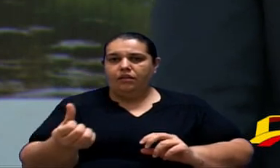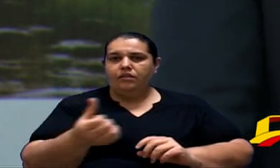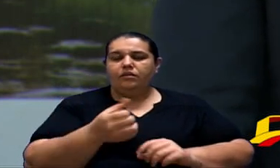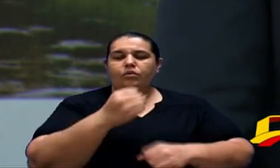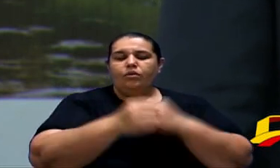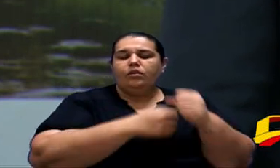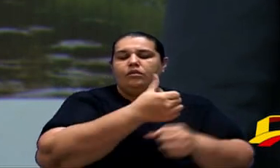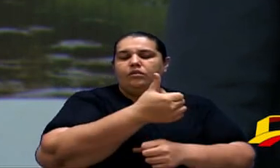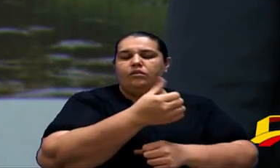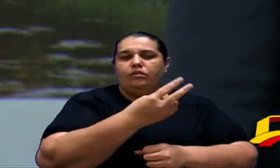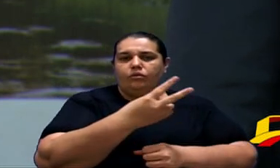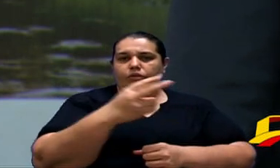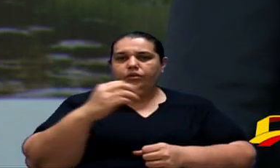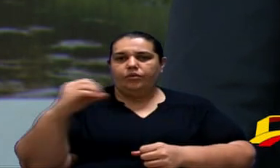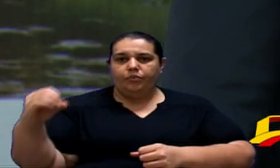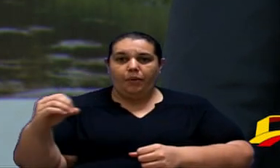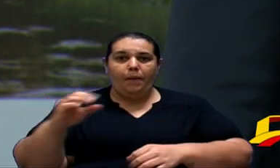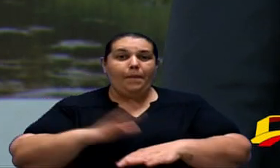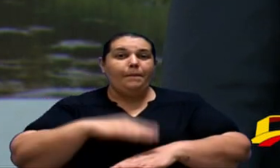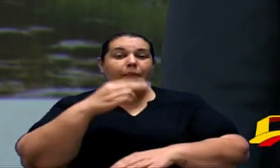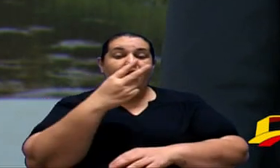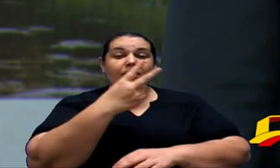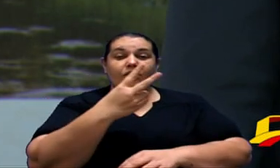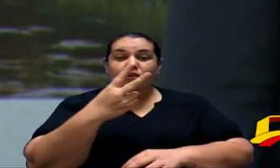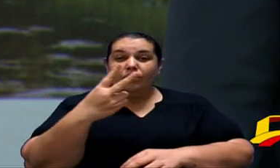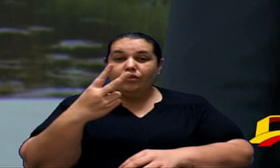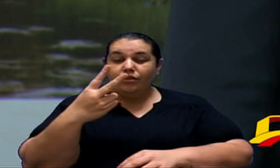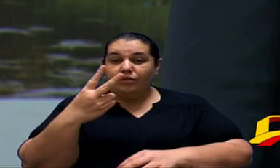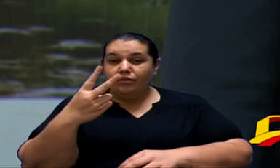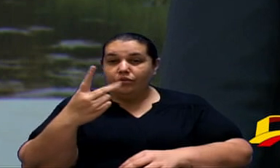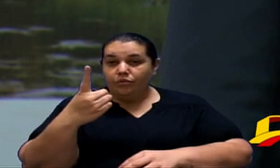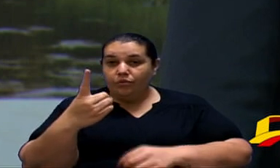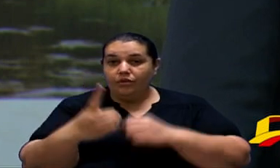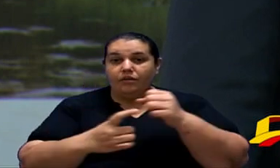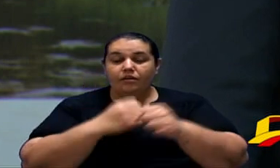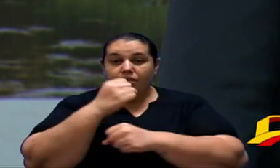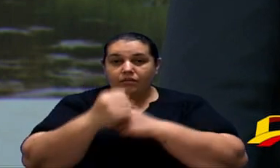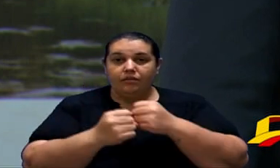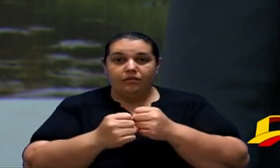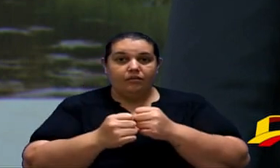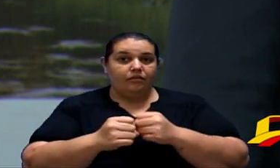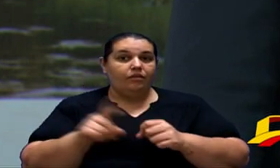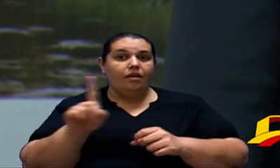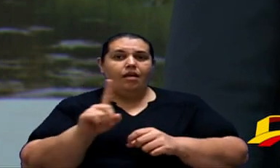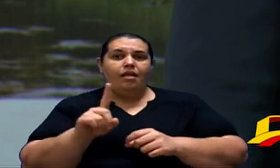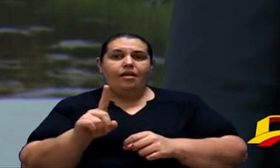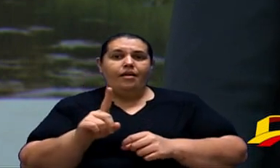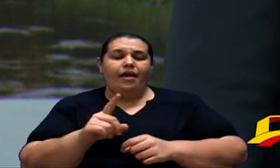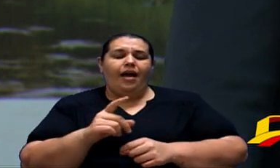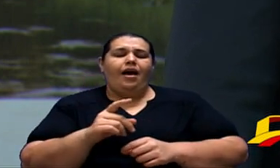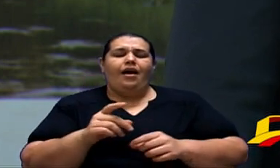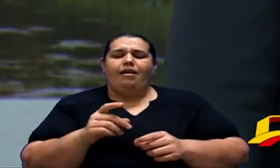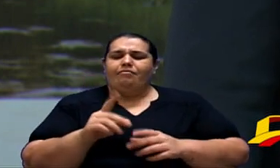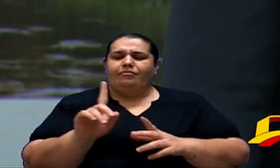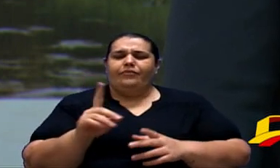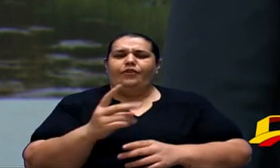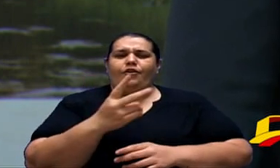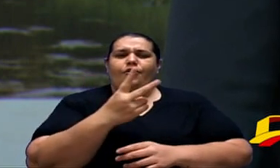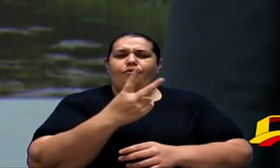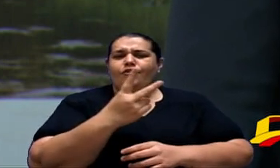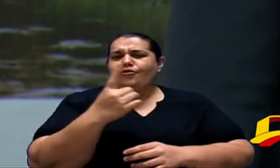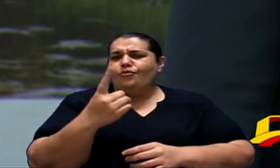que dura mais de 21 anos e não é por motivo à toa que essa lei existiu ela dura há 20 anos